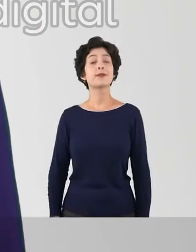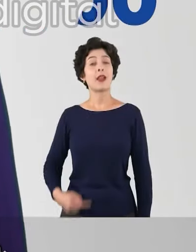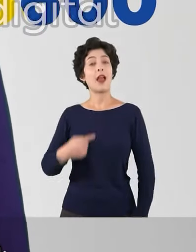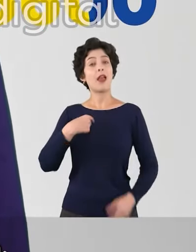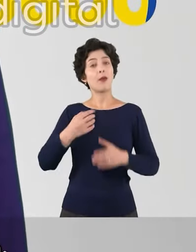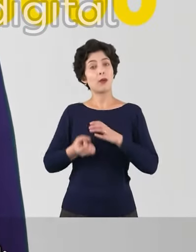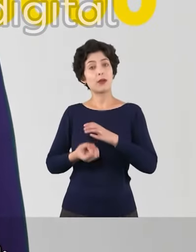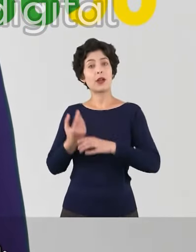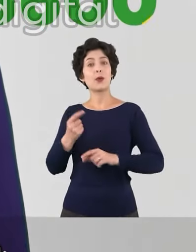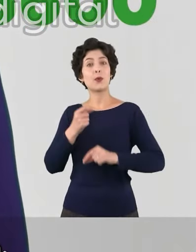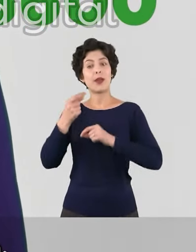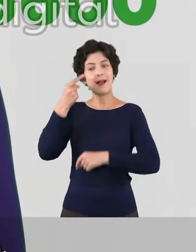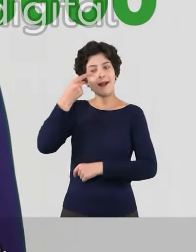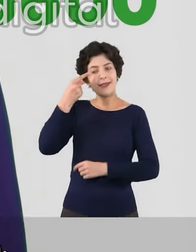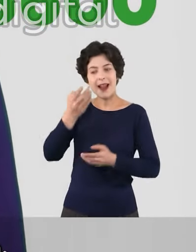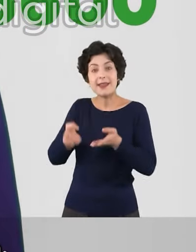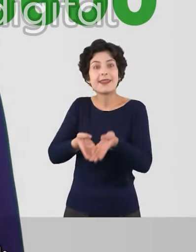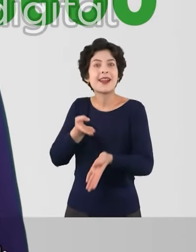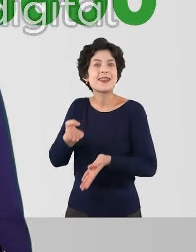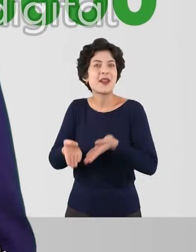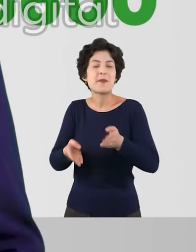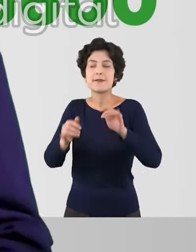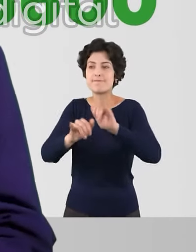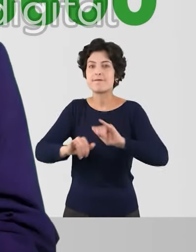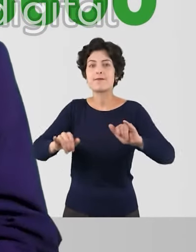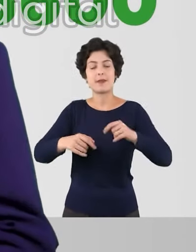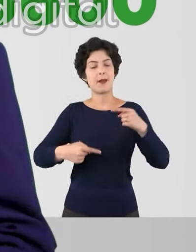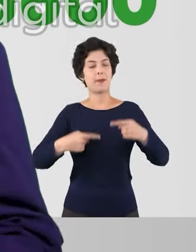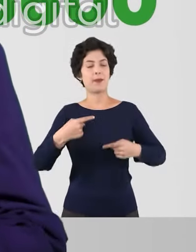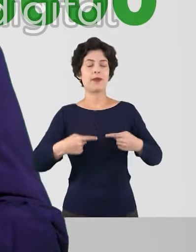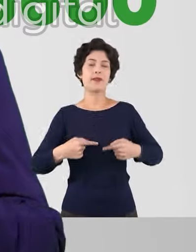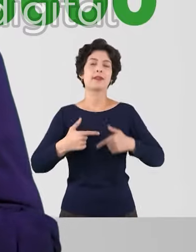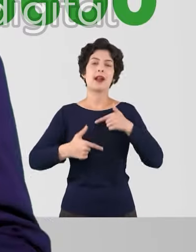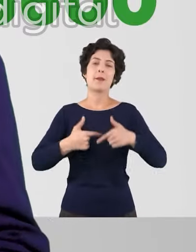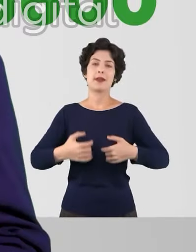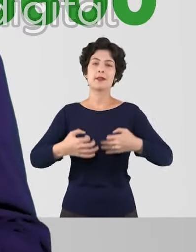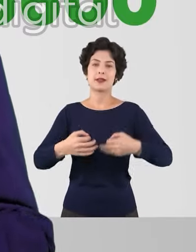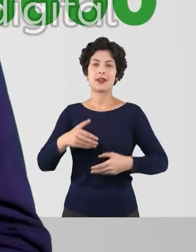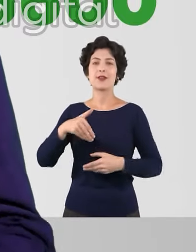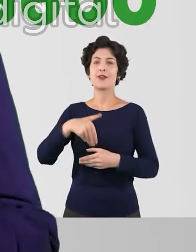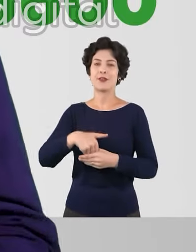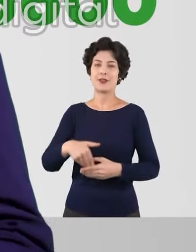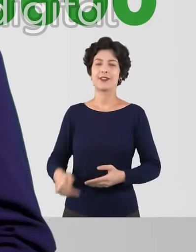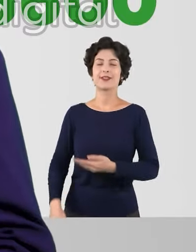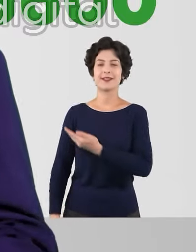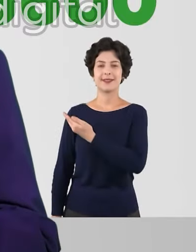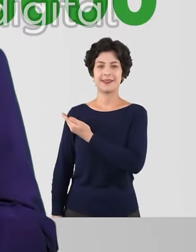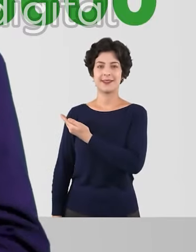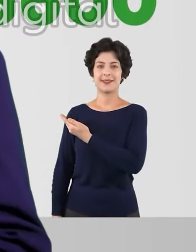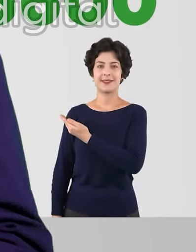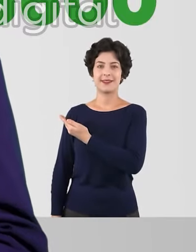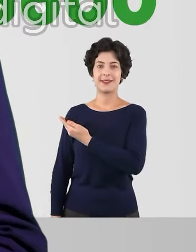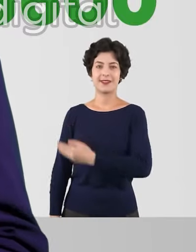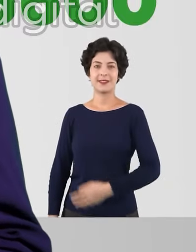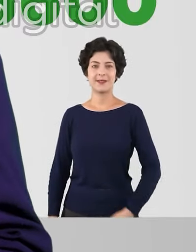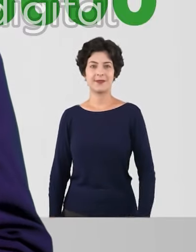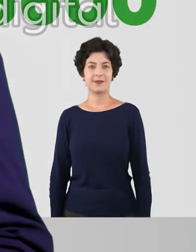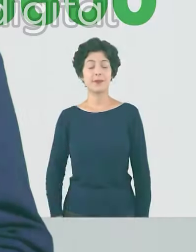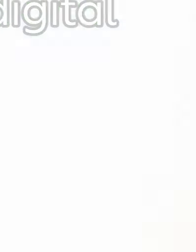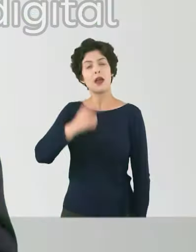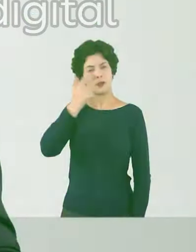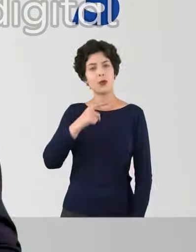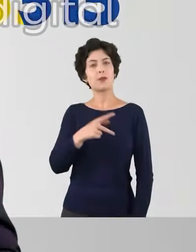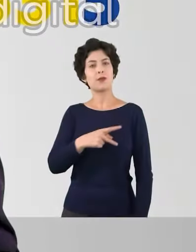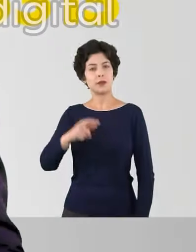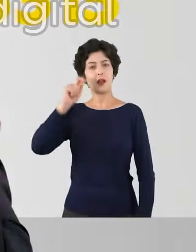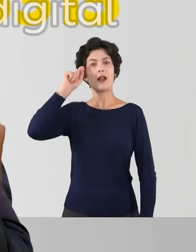Sou criador da campanha da catarada. Política se faz com trabalho sincero. Vote Gilson Barredo, 15, 0, 0.